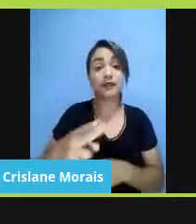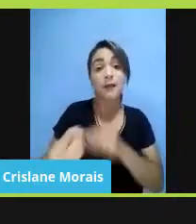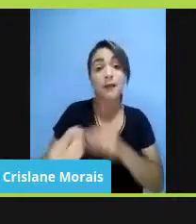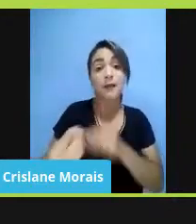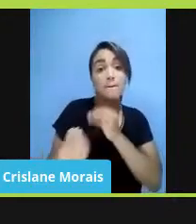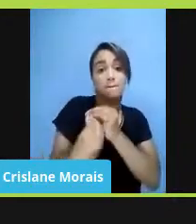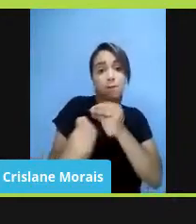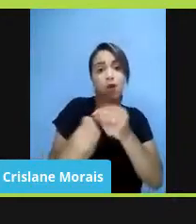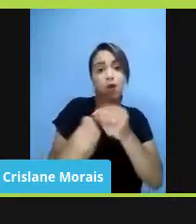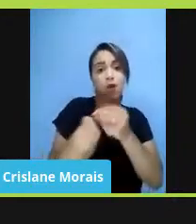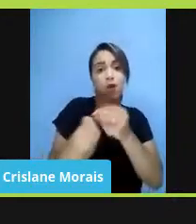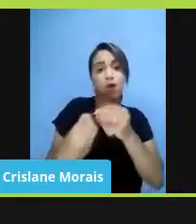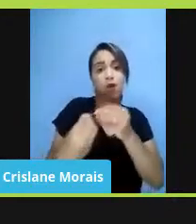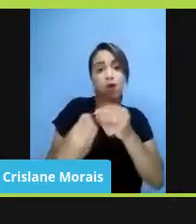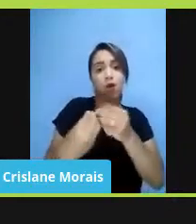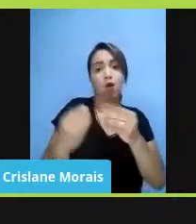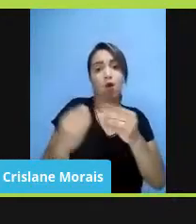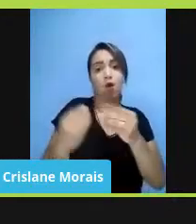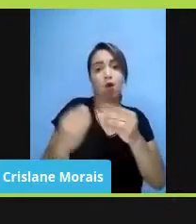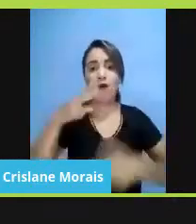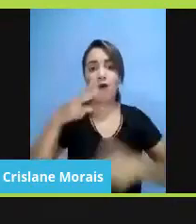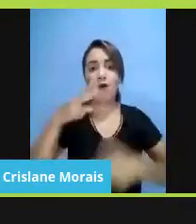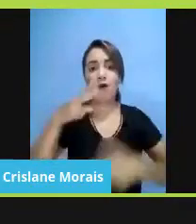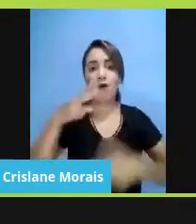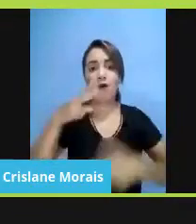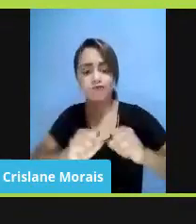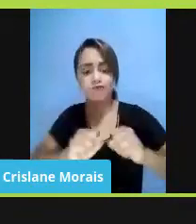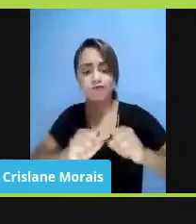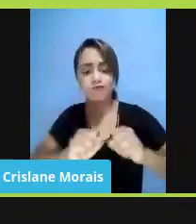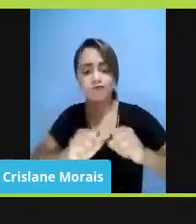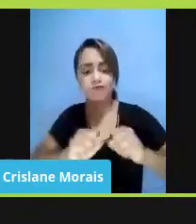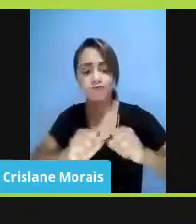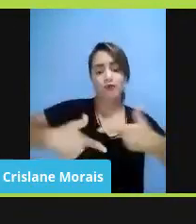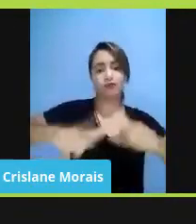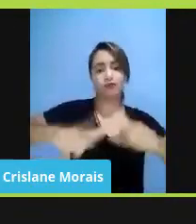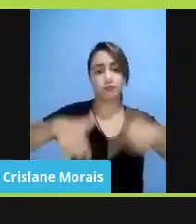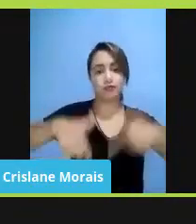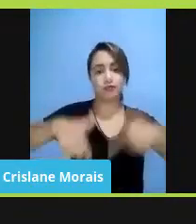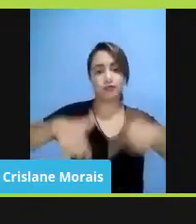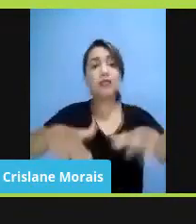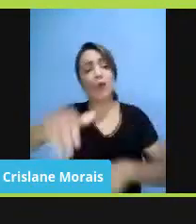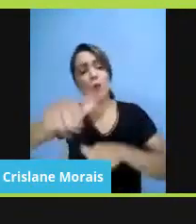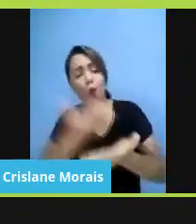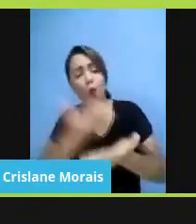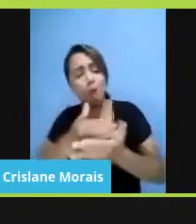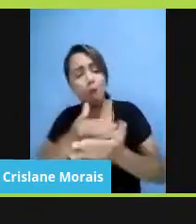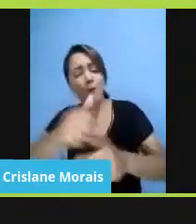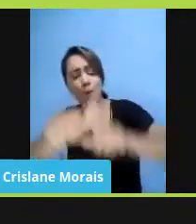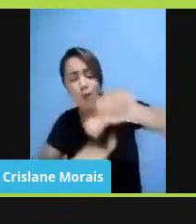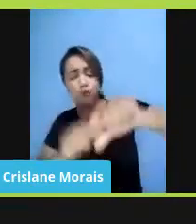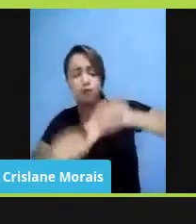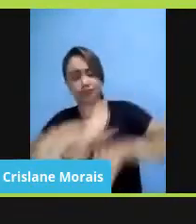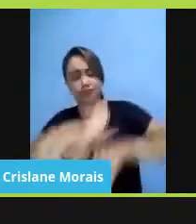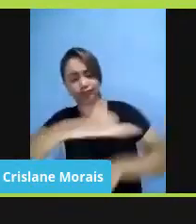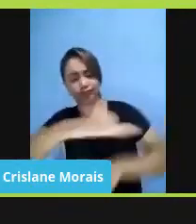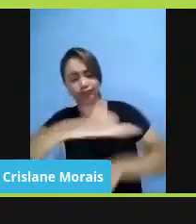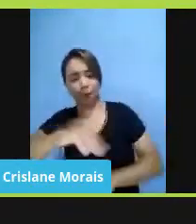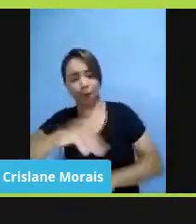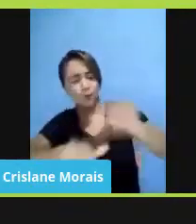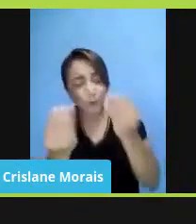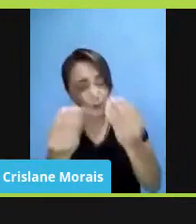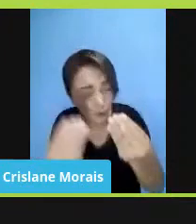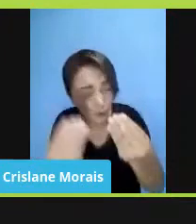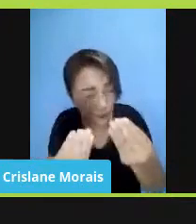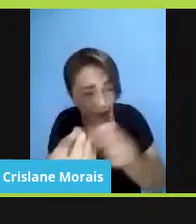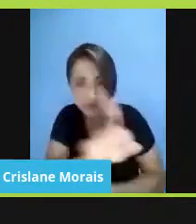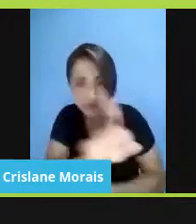luta e para o fortalecimento das suas lutas. Então, isso vai mudando um pouco o cenário. Mudou muito? Não. Temos que admitir que